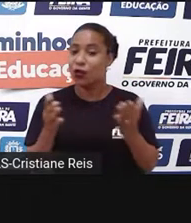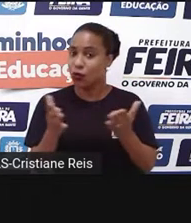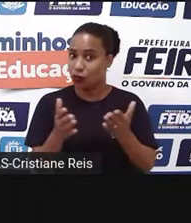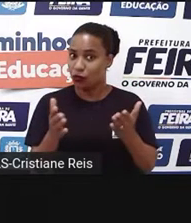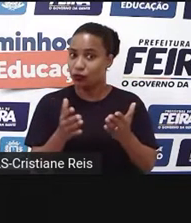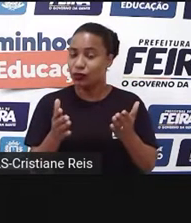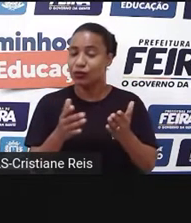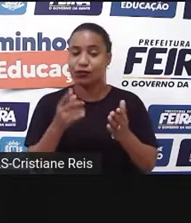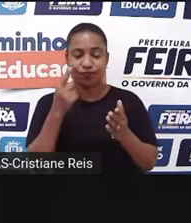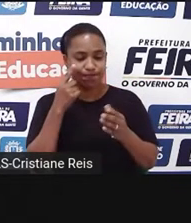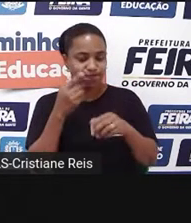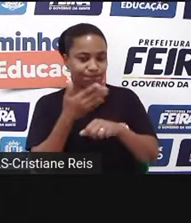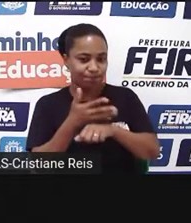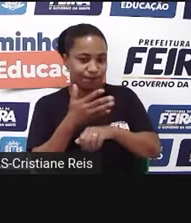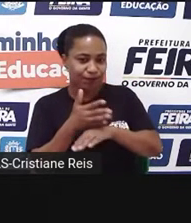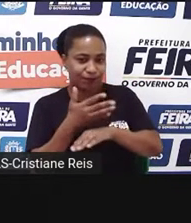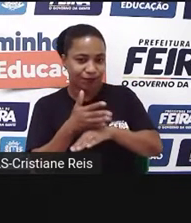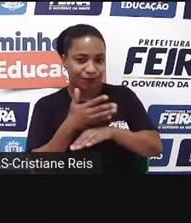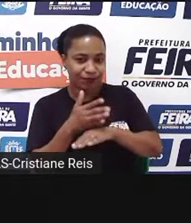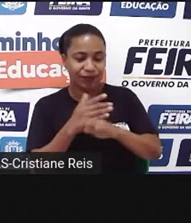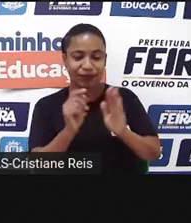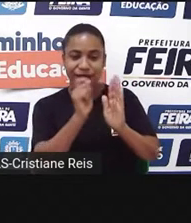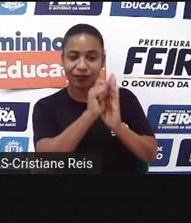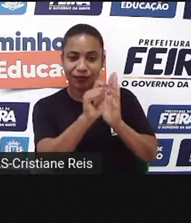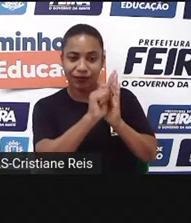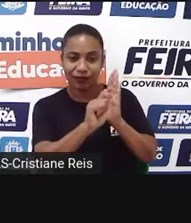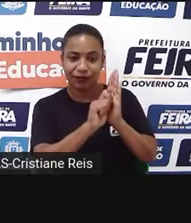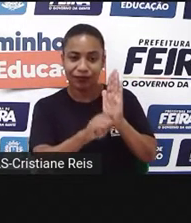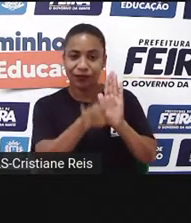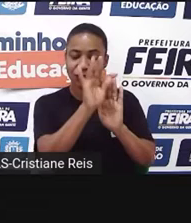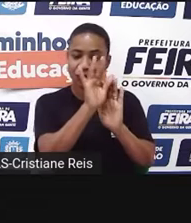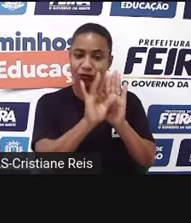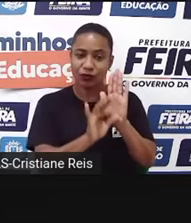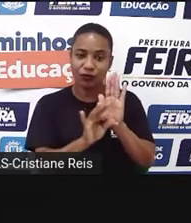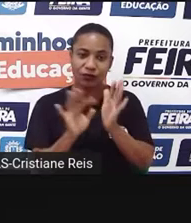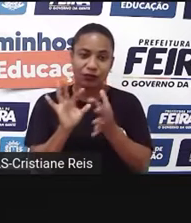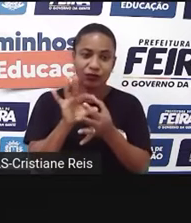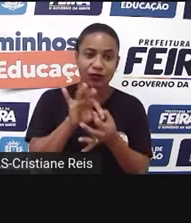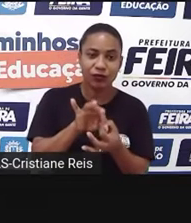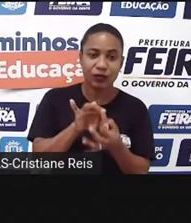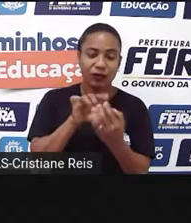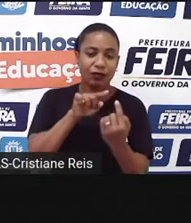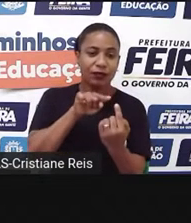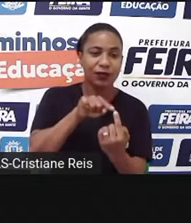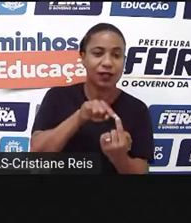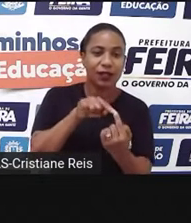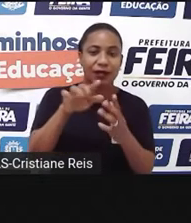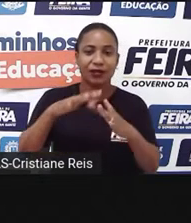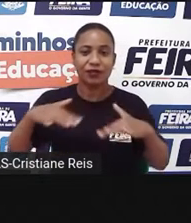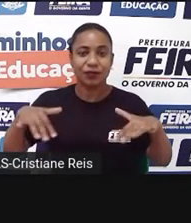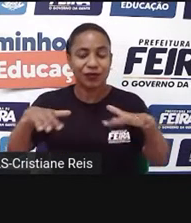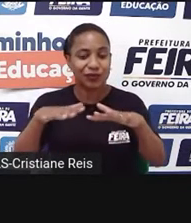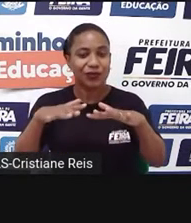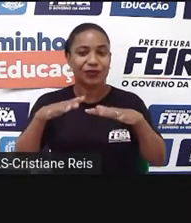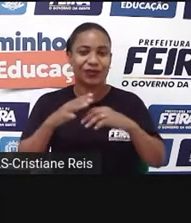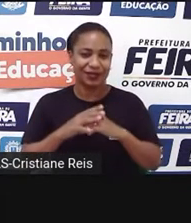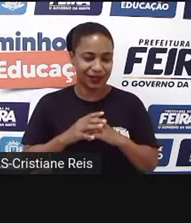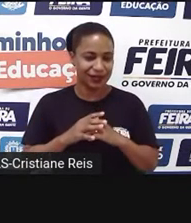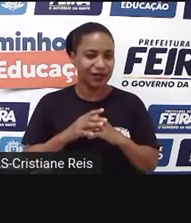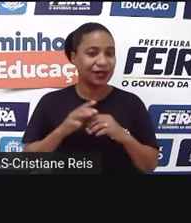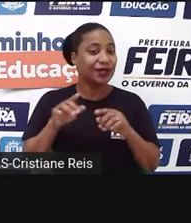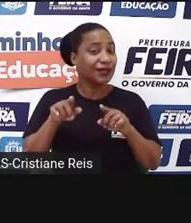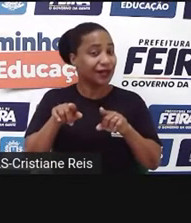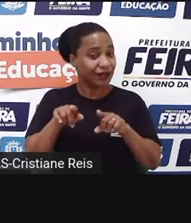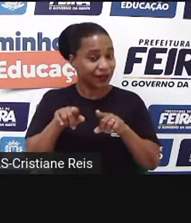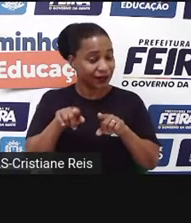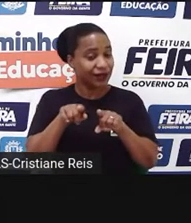textos em função do contexto, observando o público, a finalidade, layout, suporte. Além